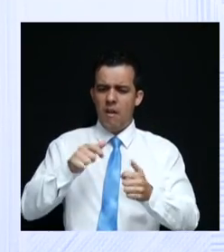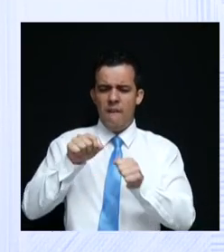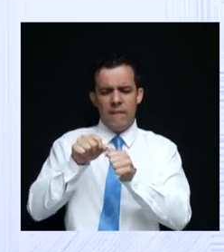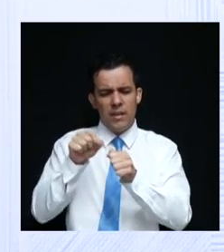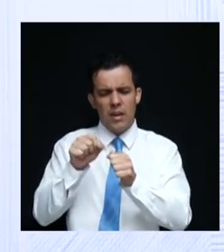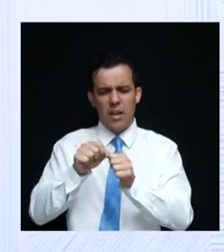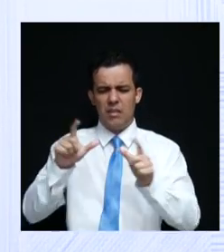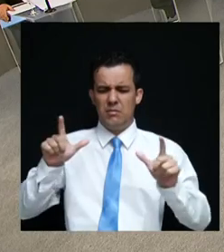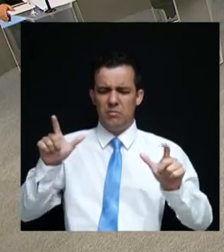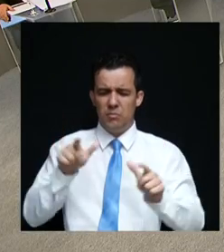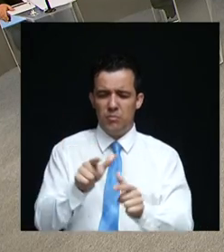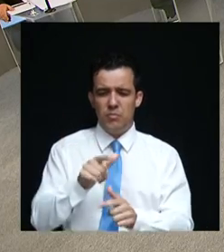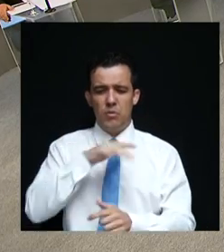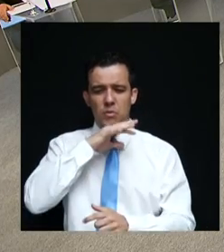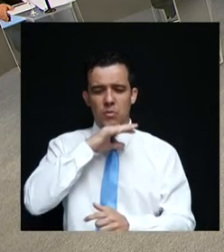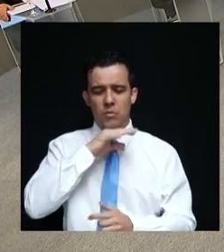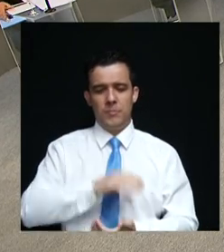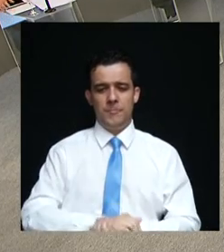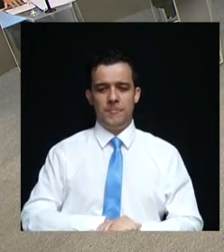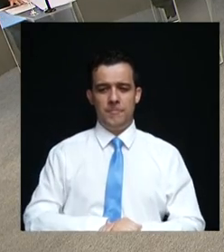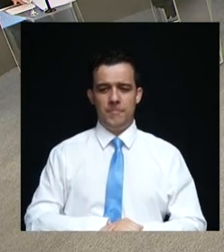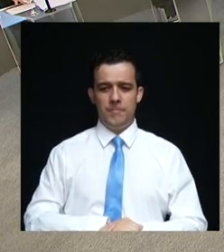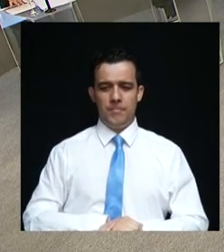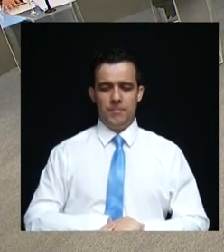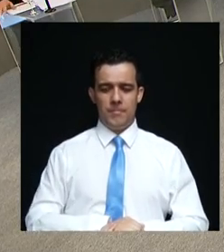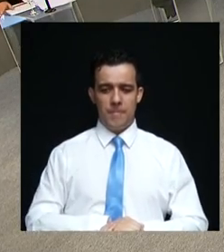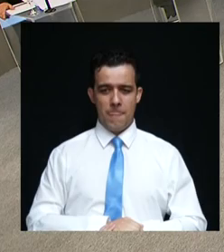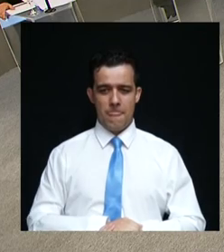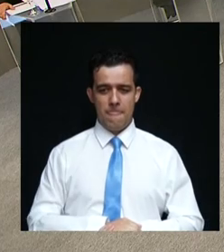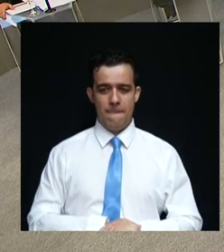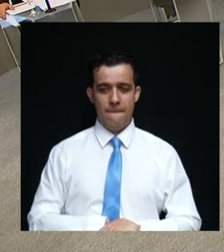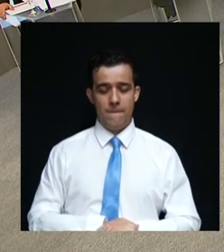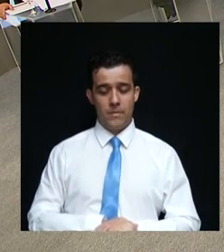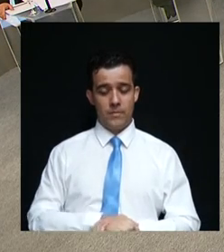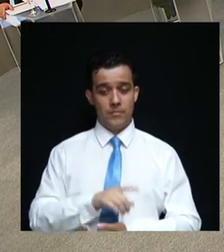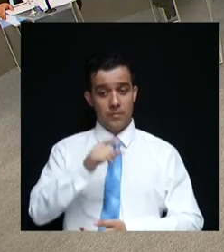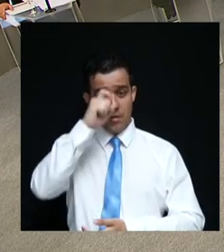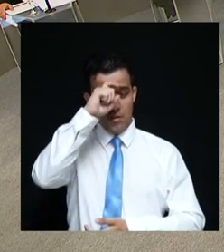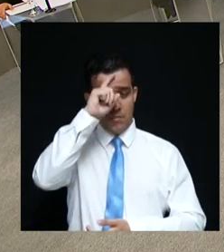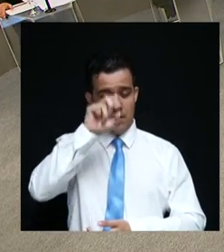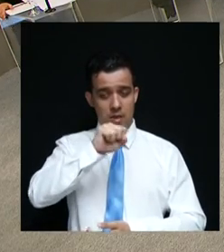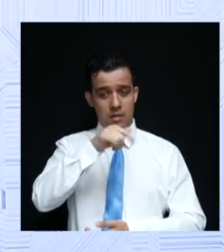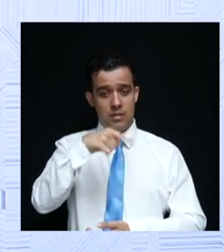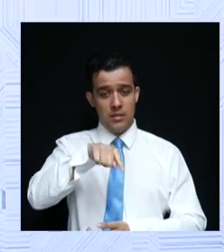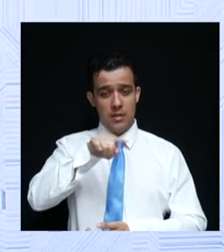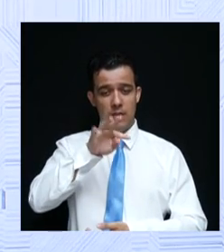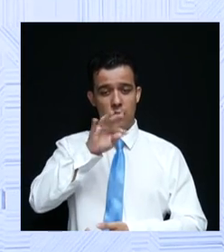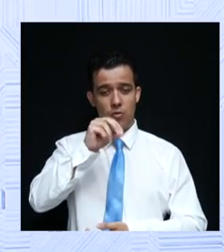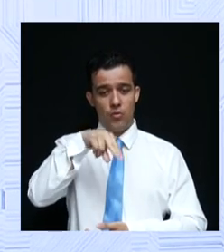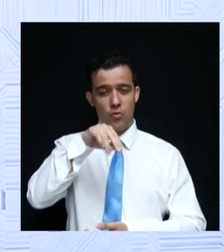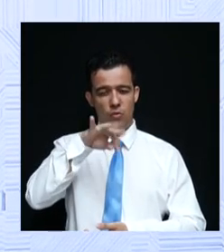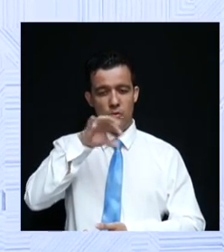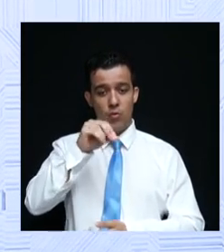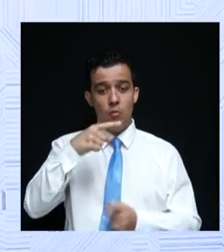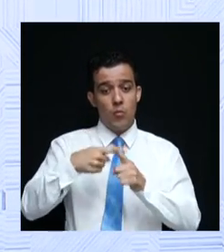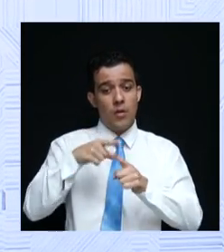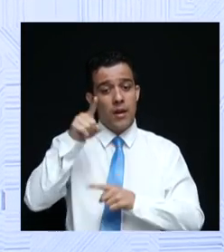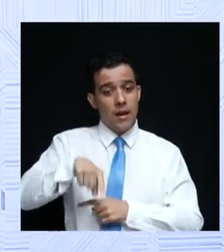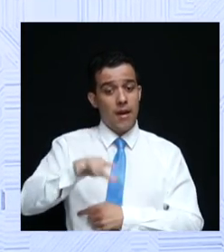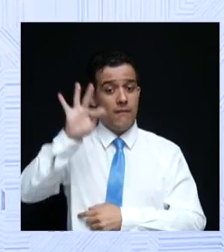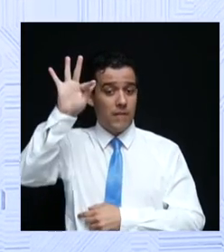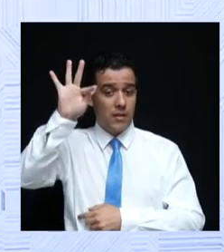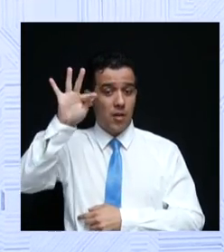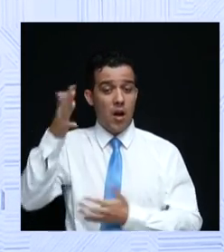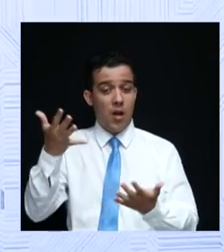na saúde pública. Um minuto, candidato. Bom, o Hospital de Santo Antônio Descoberto nunca foi inaugurado, mesmo porque ele era federal, depois